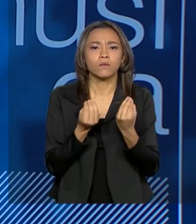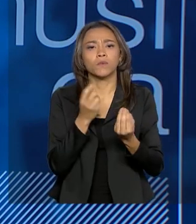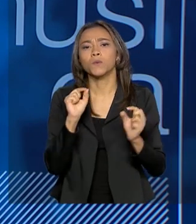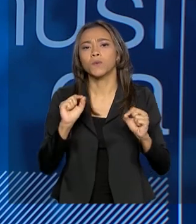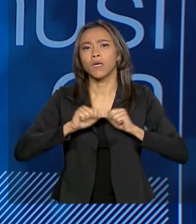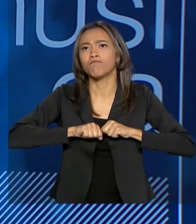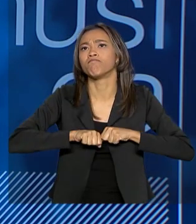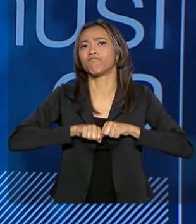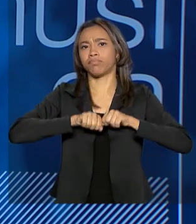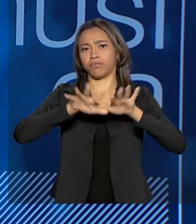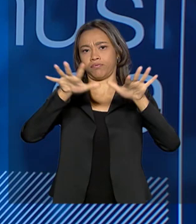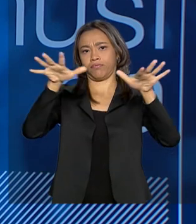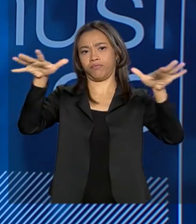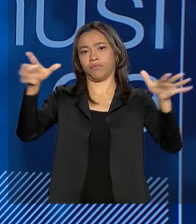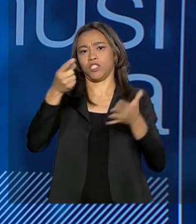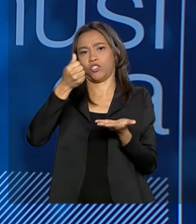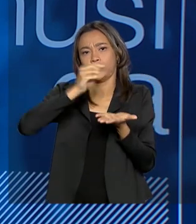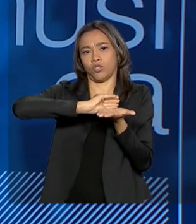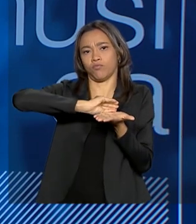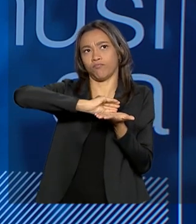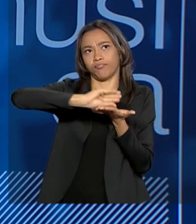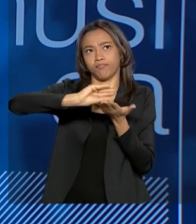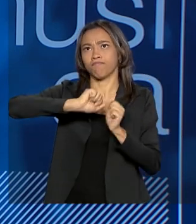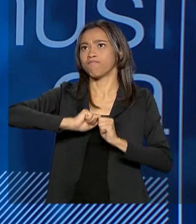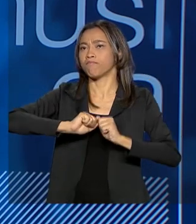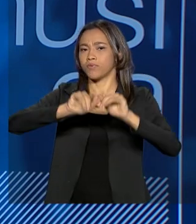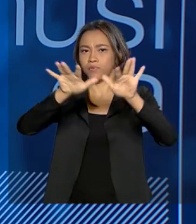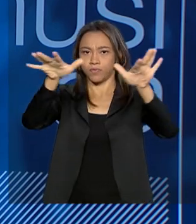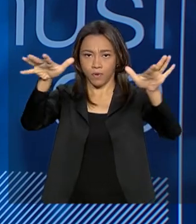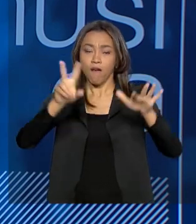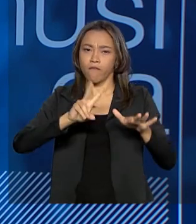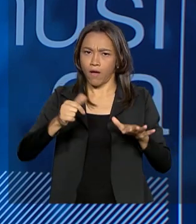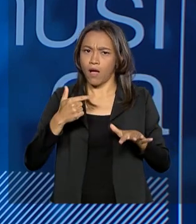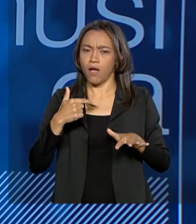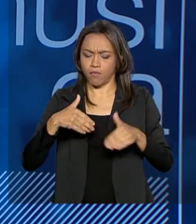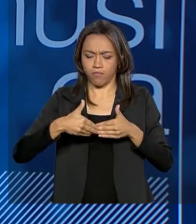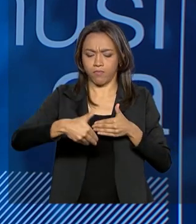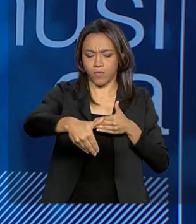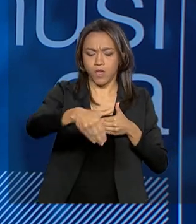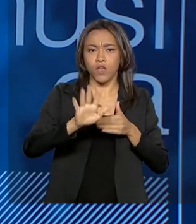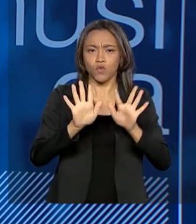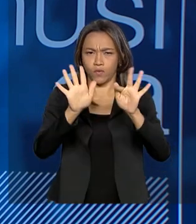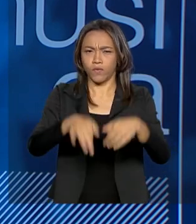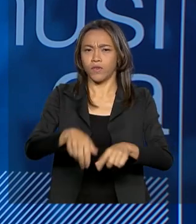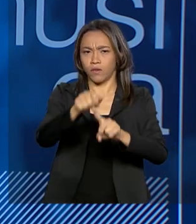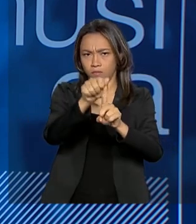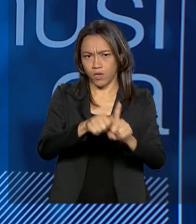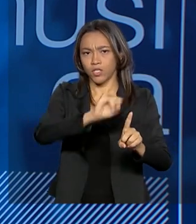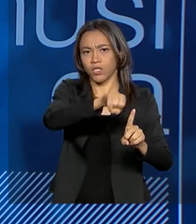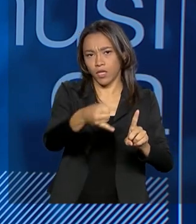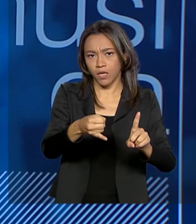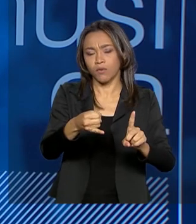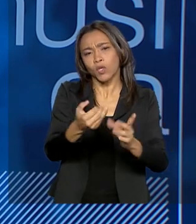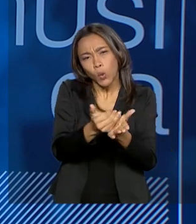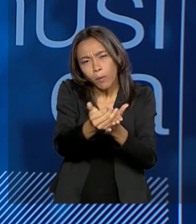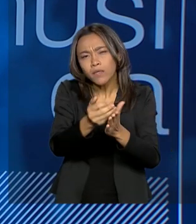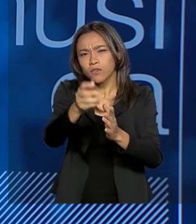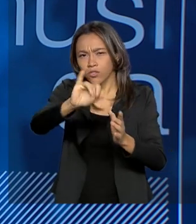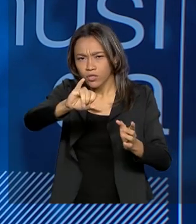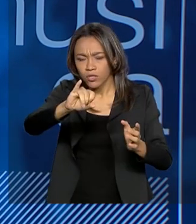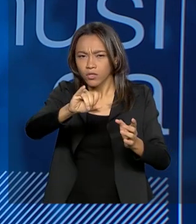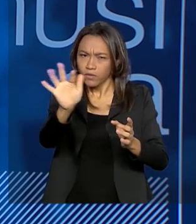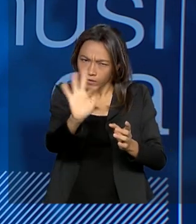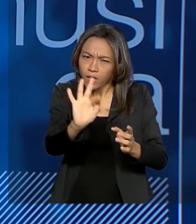a descentralização desses recursos. Essa nova instrução normativa vai sair agora no final de janeiro, início de fevereiro. Então, vai haver algumas